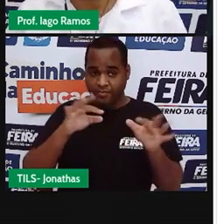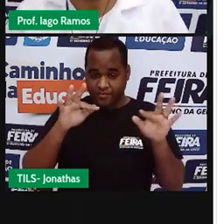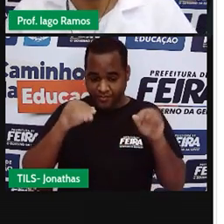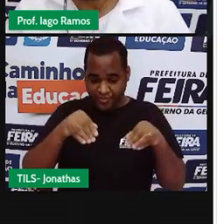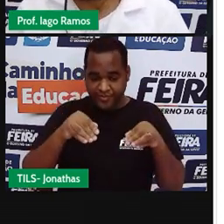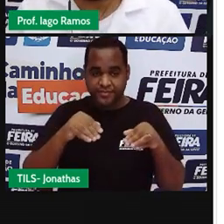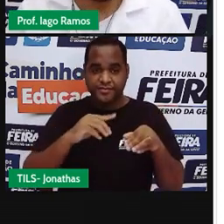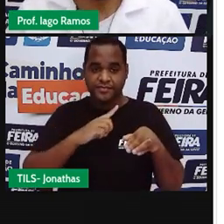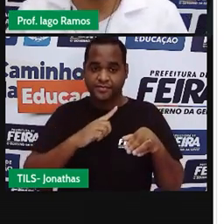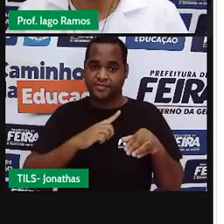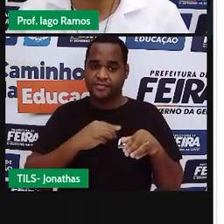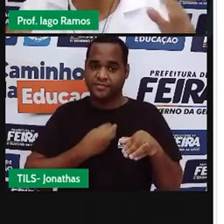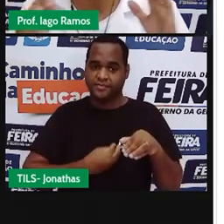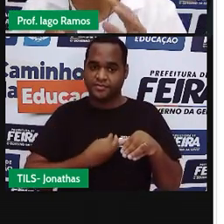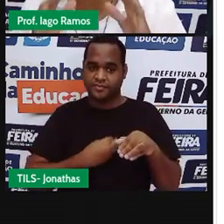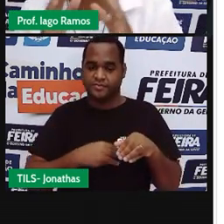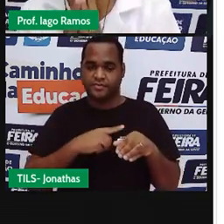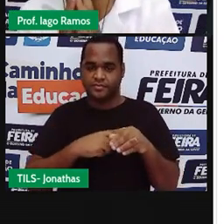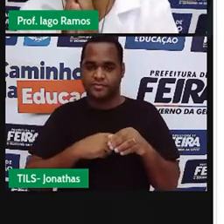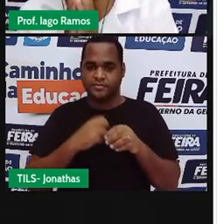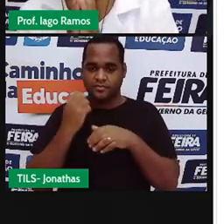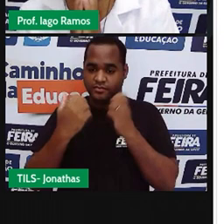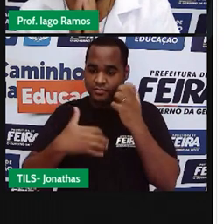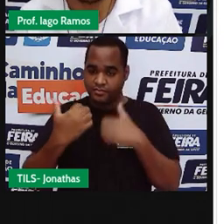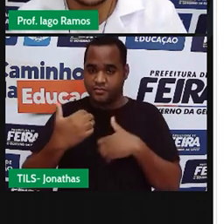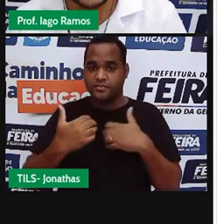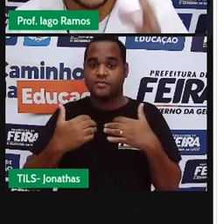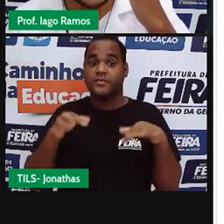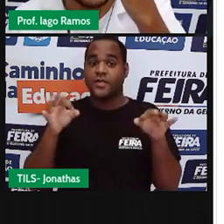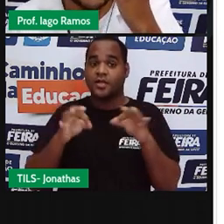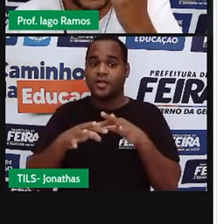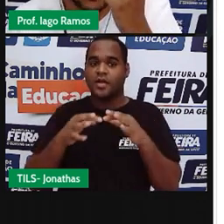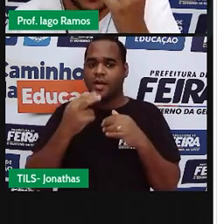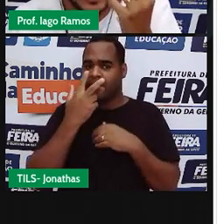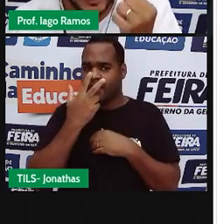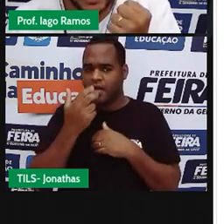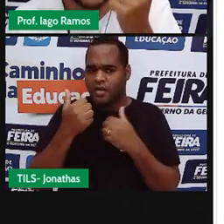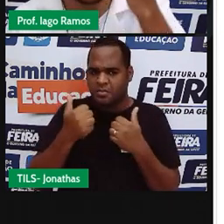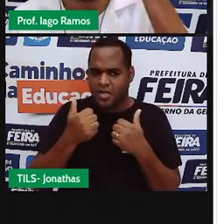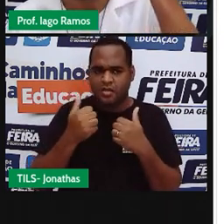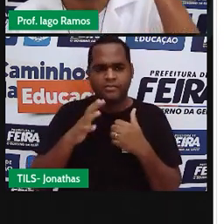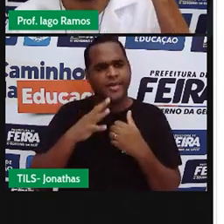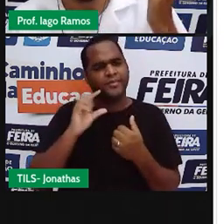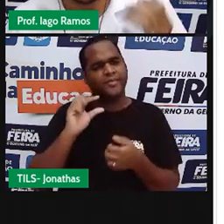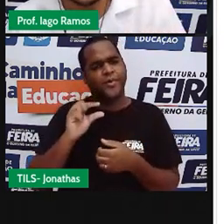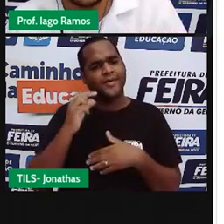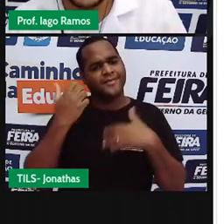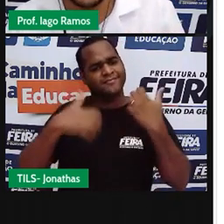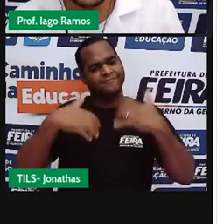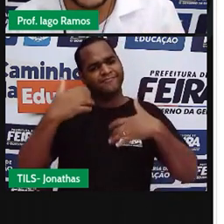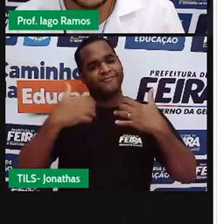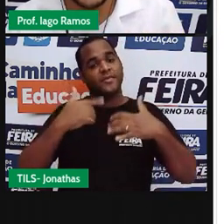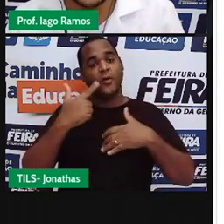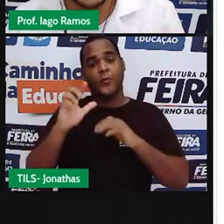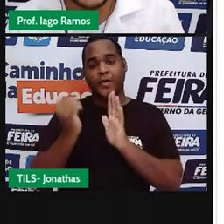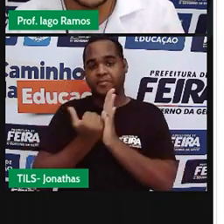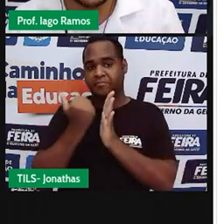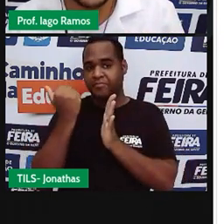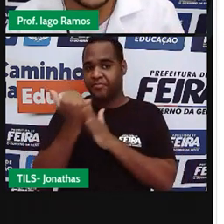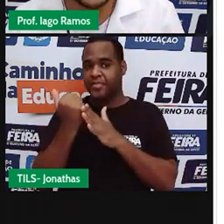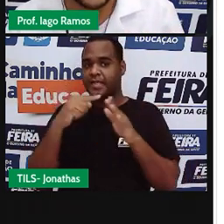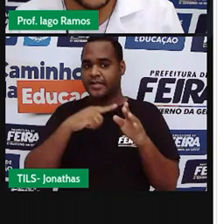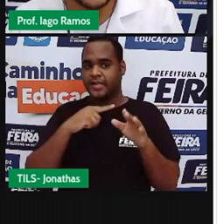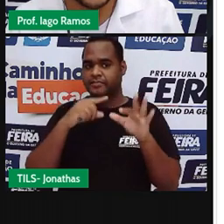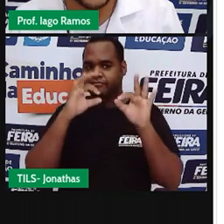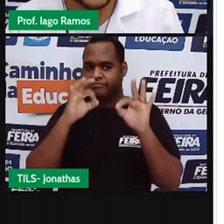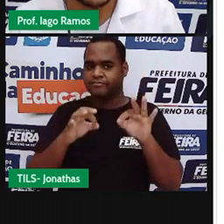Tá, como eu disse, parece muito, mas é pouca coisa. Vem comigo, vamos subir um degrau de cada